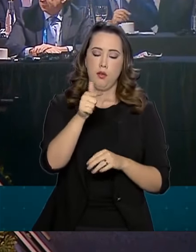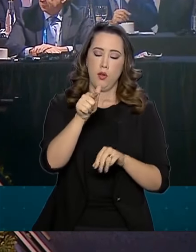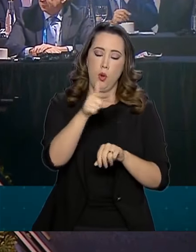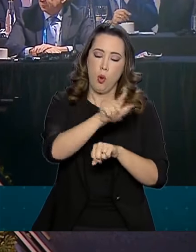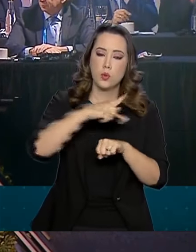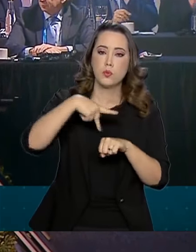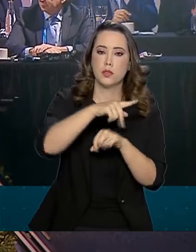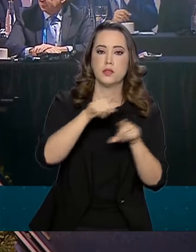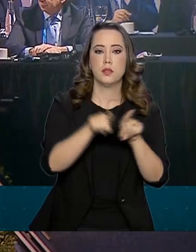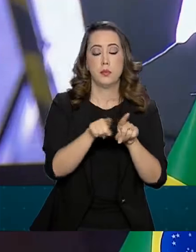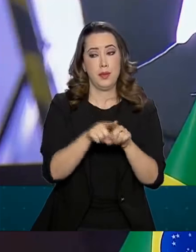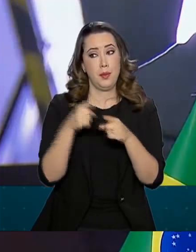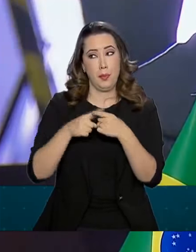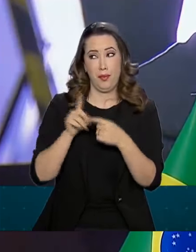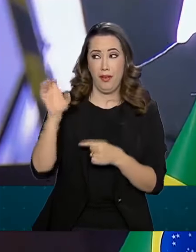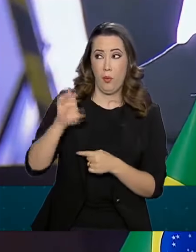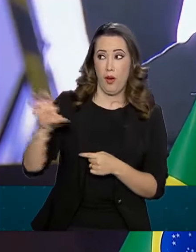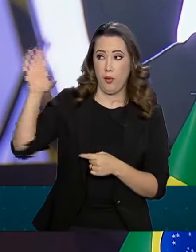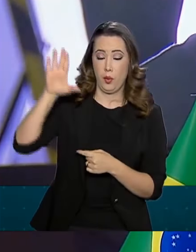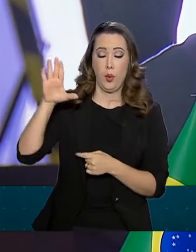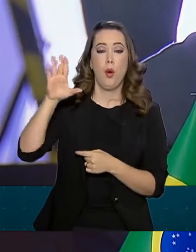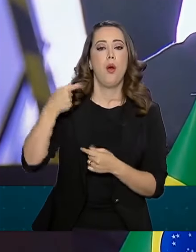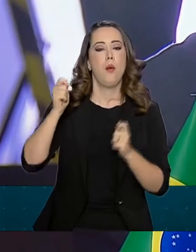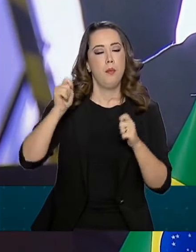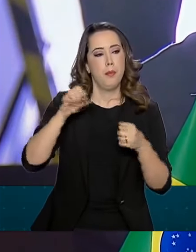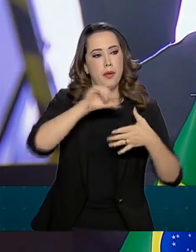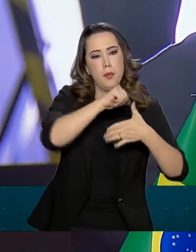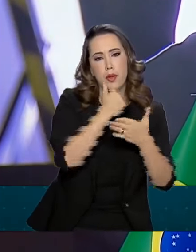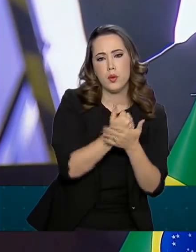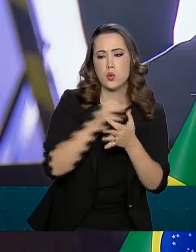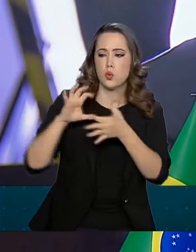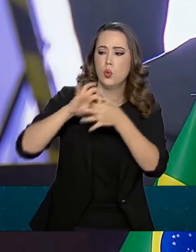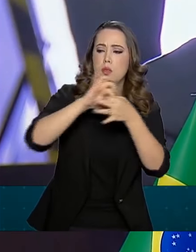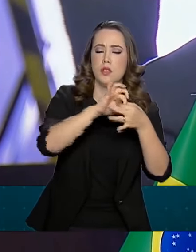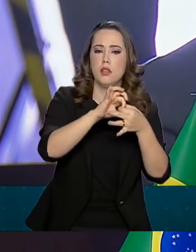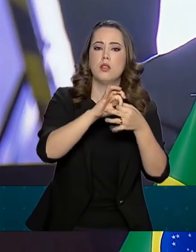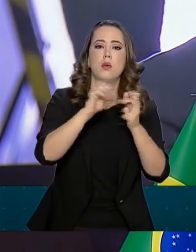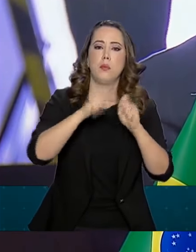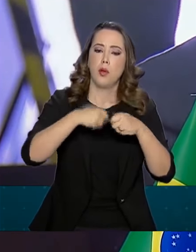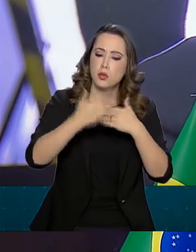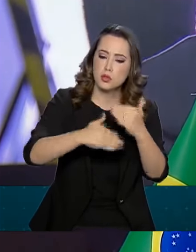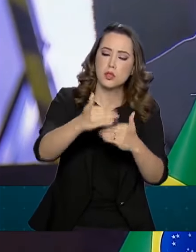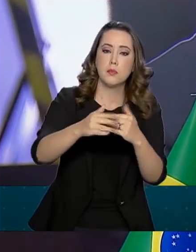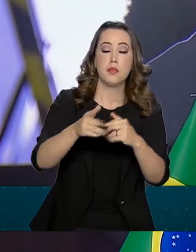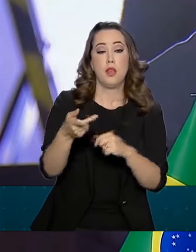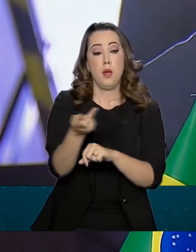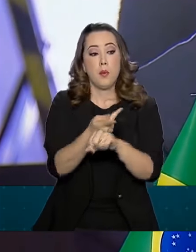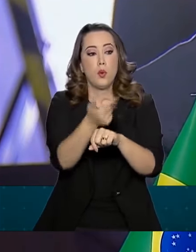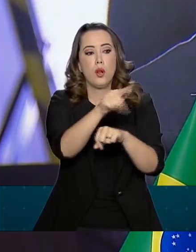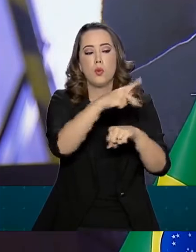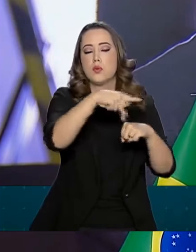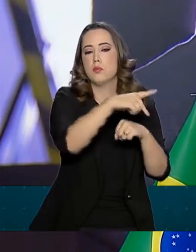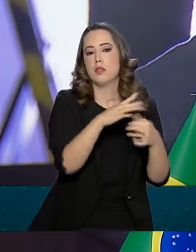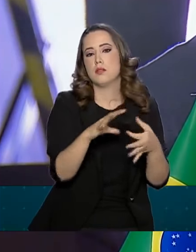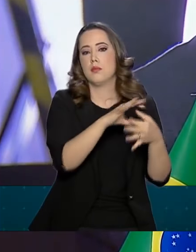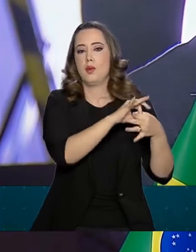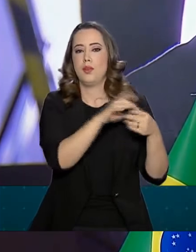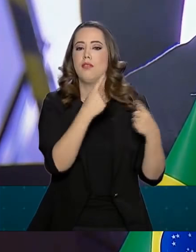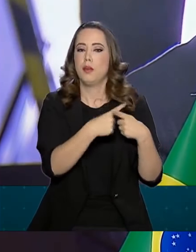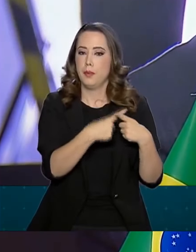demonstrou que o Mercosul pode caminhar junto nas negociações com grandes parceiros. Em nossa região,